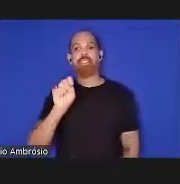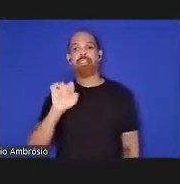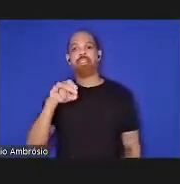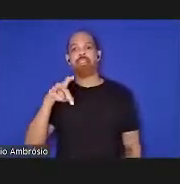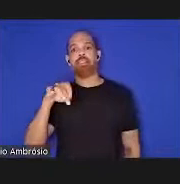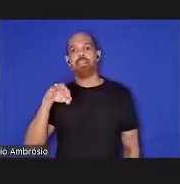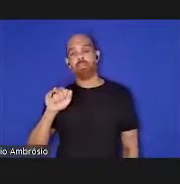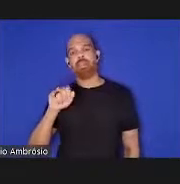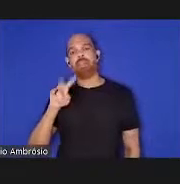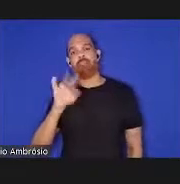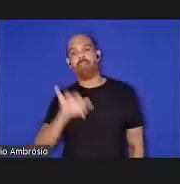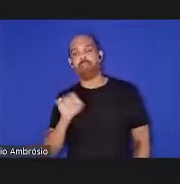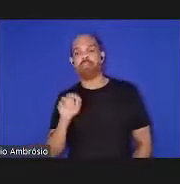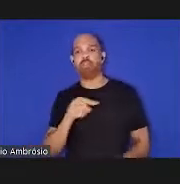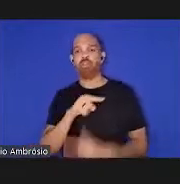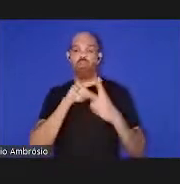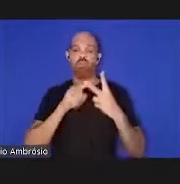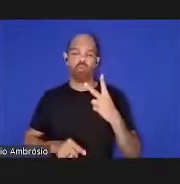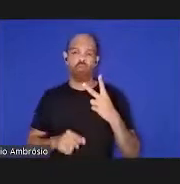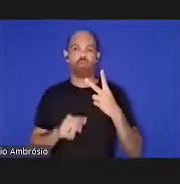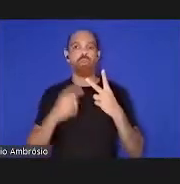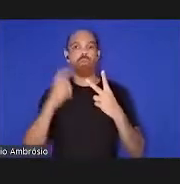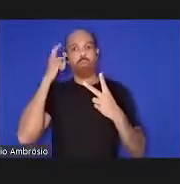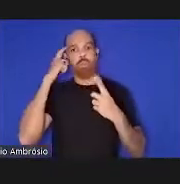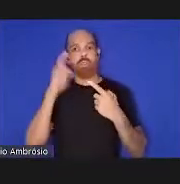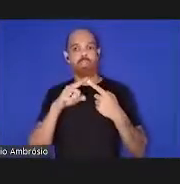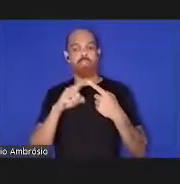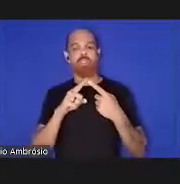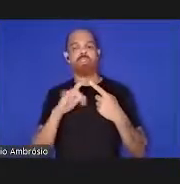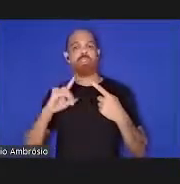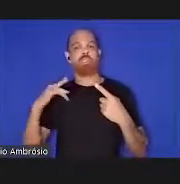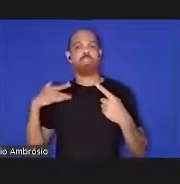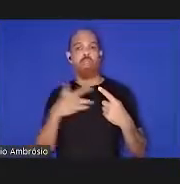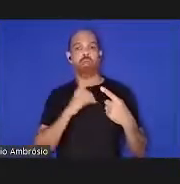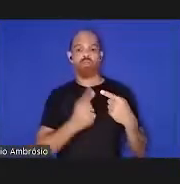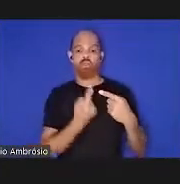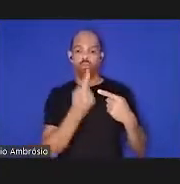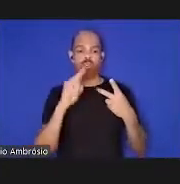a partir de duas perspectivas de saúde única e saúde planetária